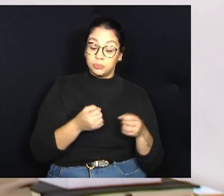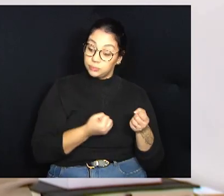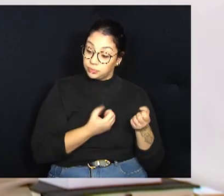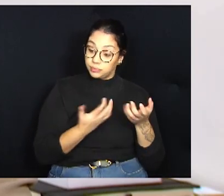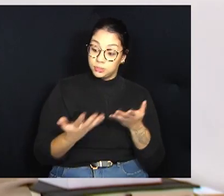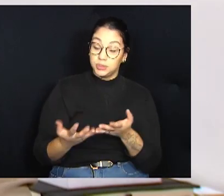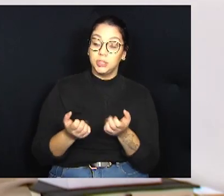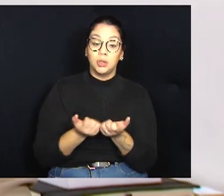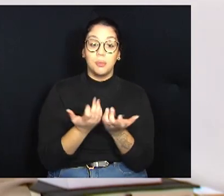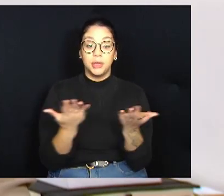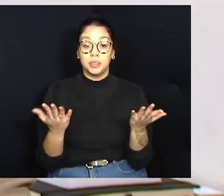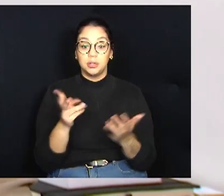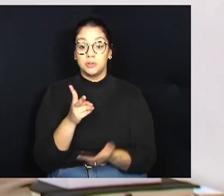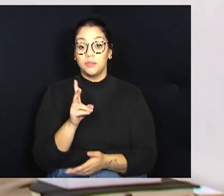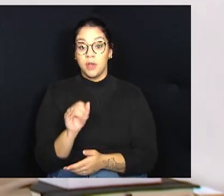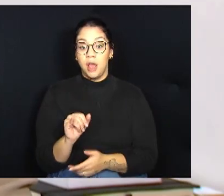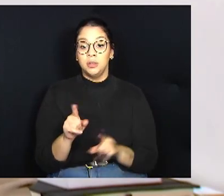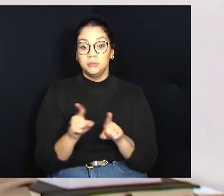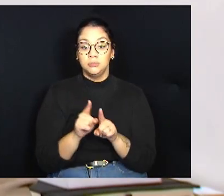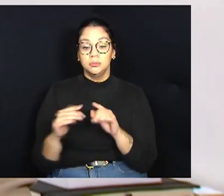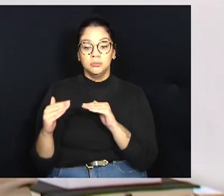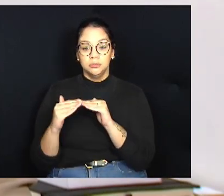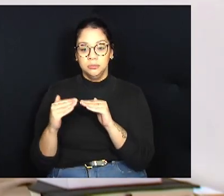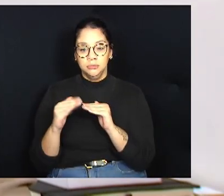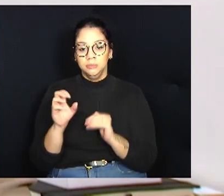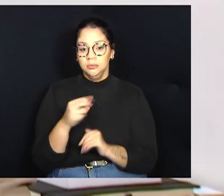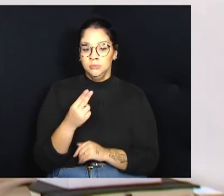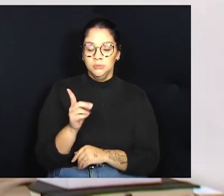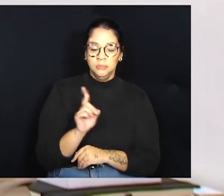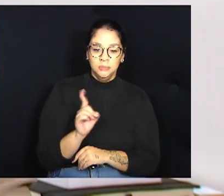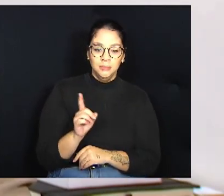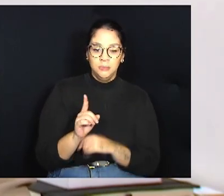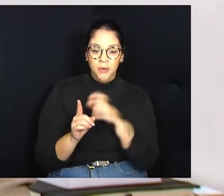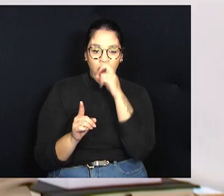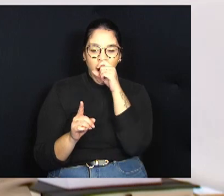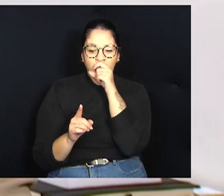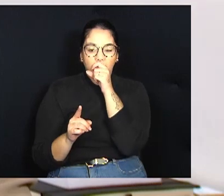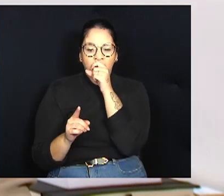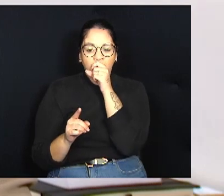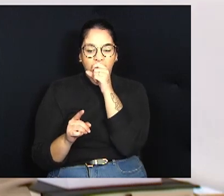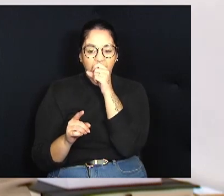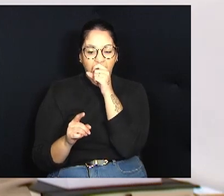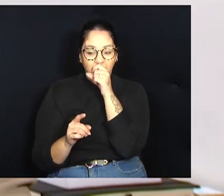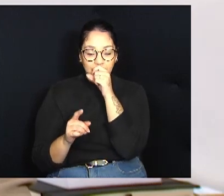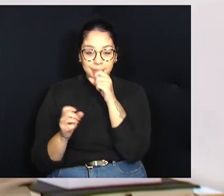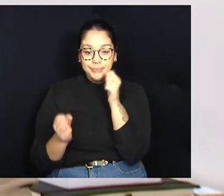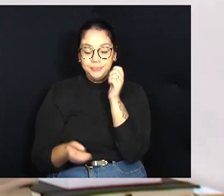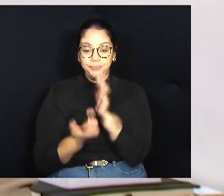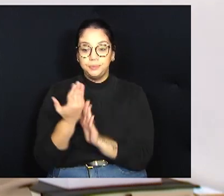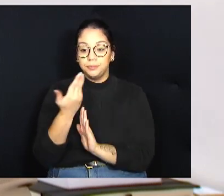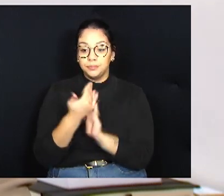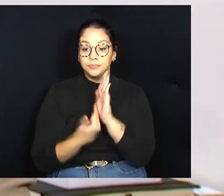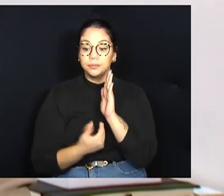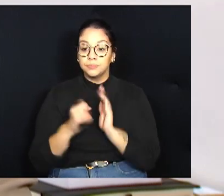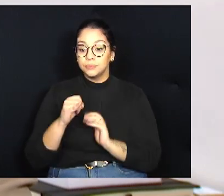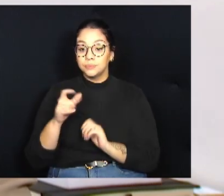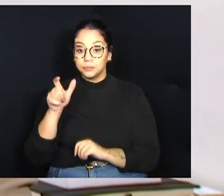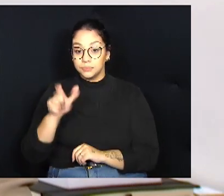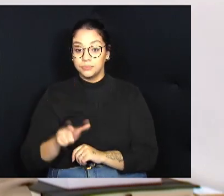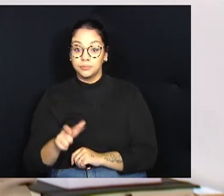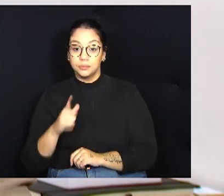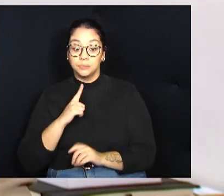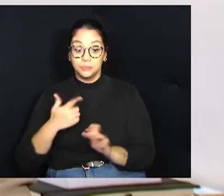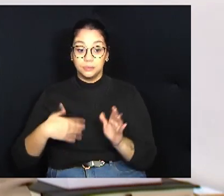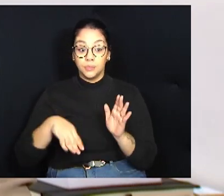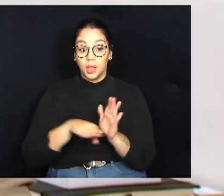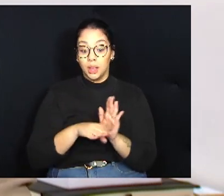e ele precisa também concordar ou não. Então, a gente vai ter que criar termo, né? Então, quando um cidadão vem aqui e passa na portaria,